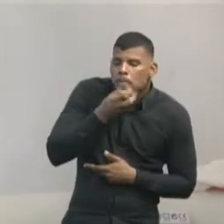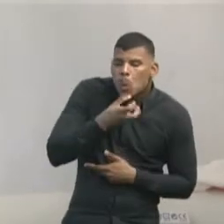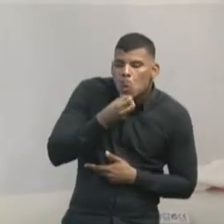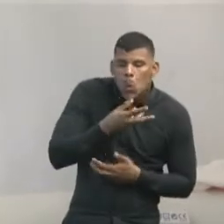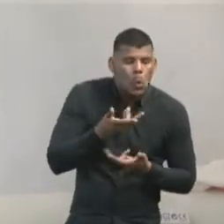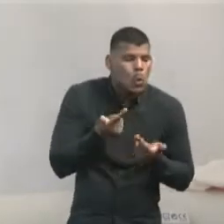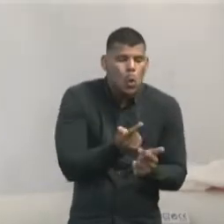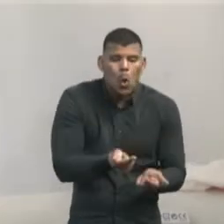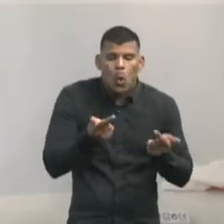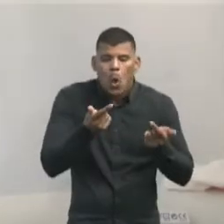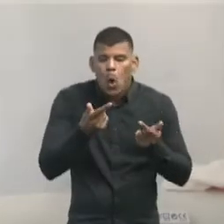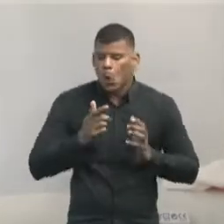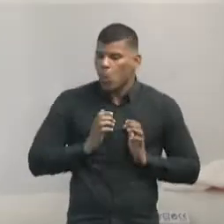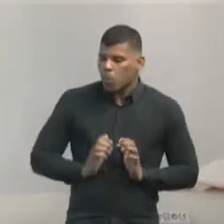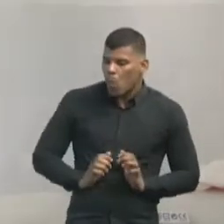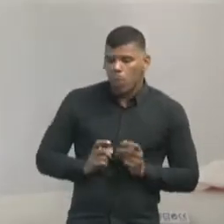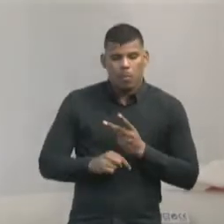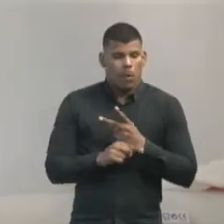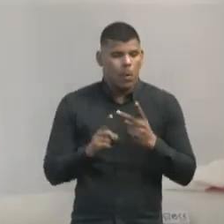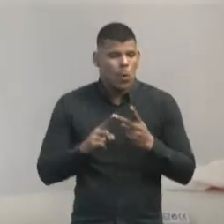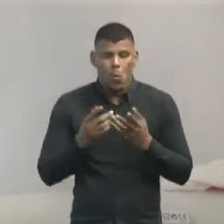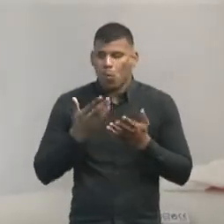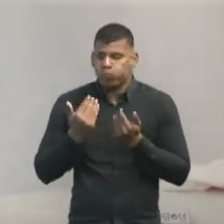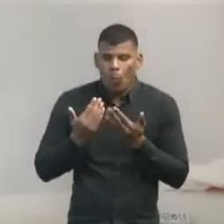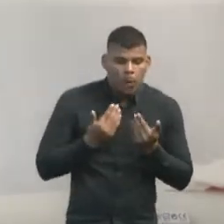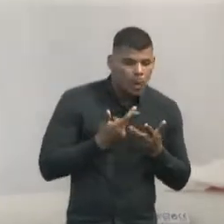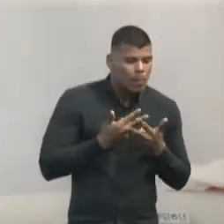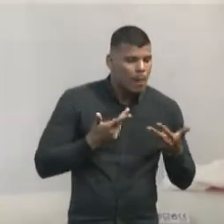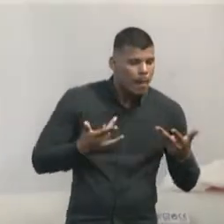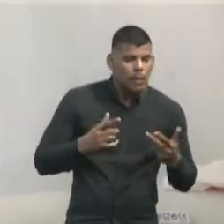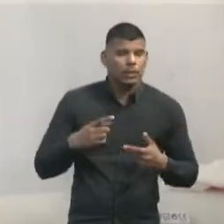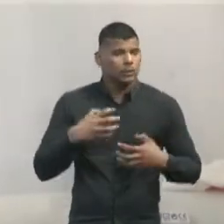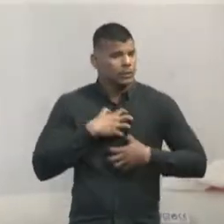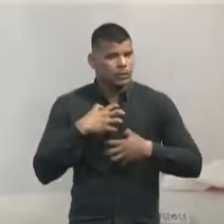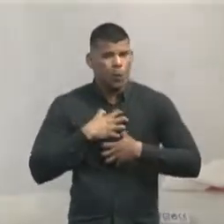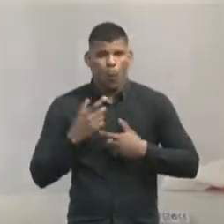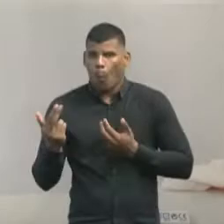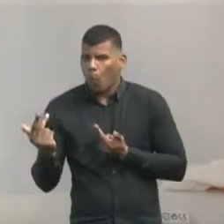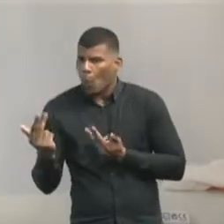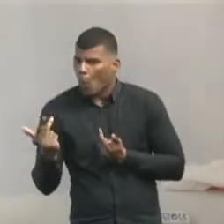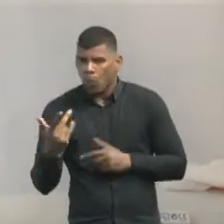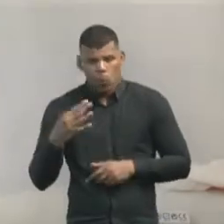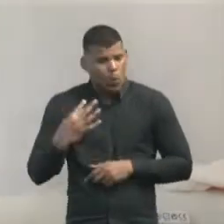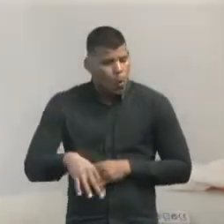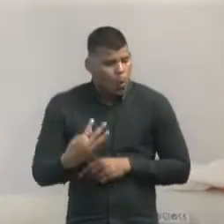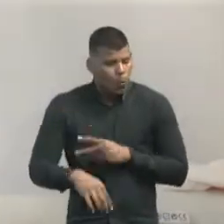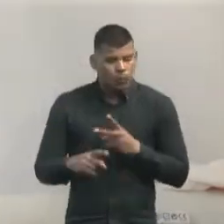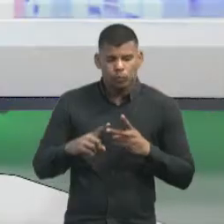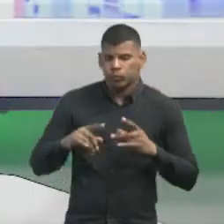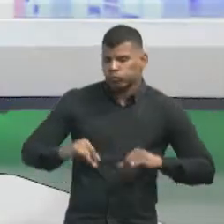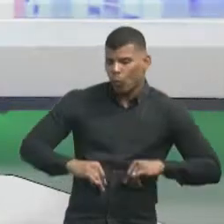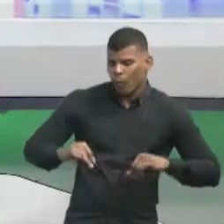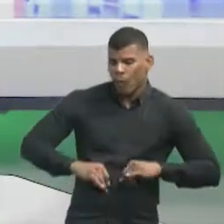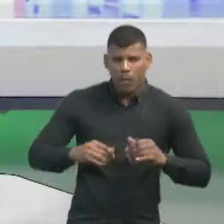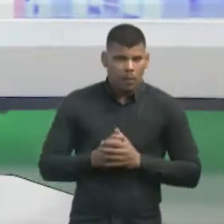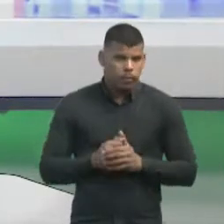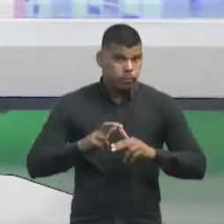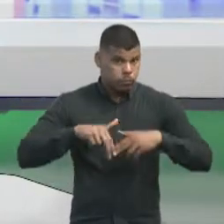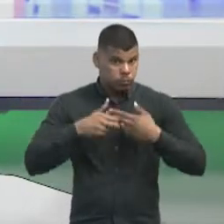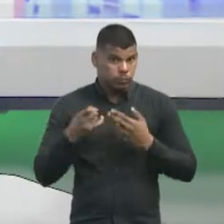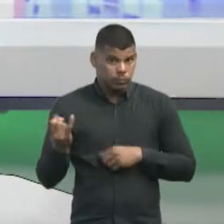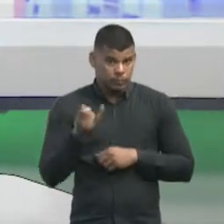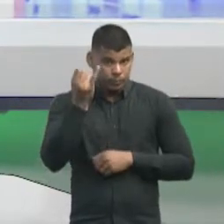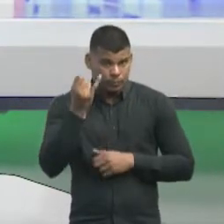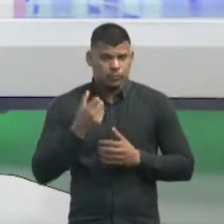eles não podem expressar seu comportamento, sentem dor, sentem sofrimento, e isso é muito relevante. Os pequenos